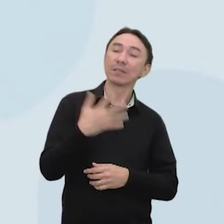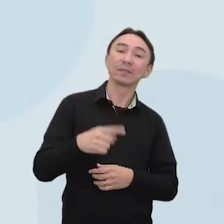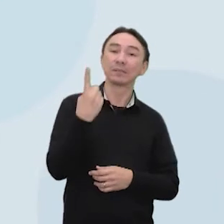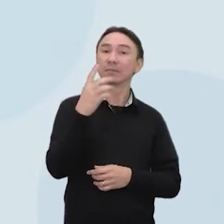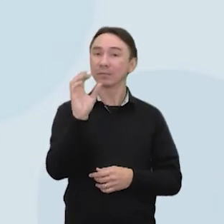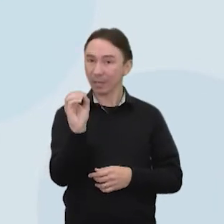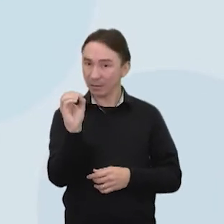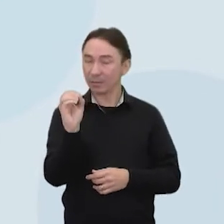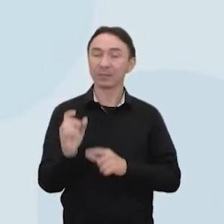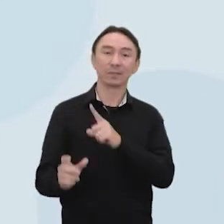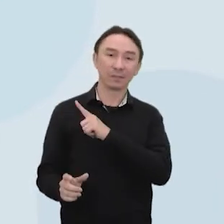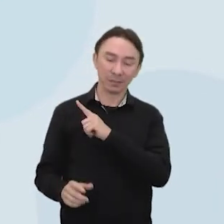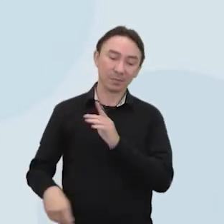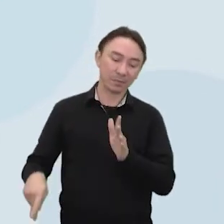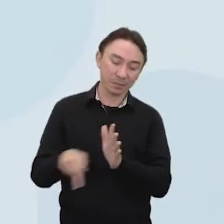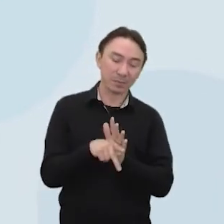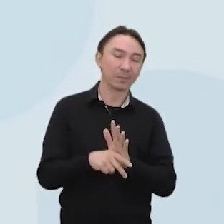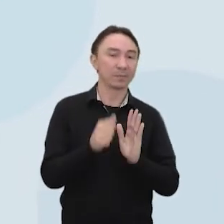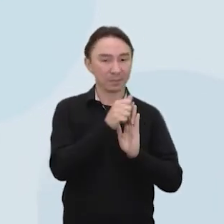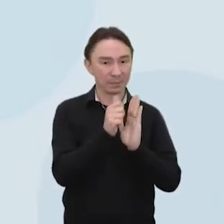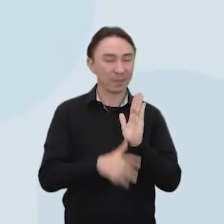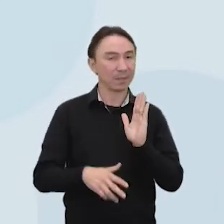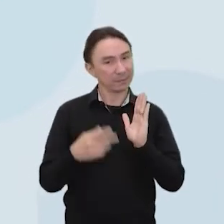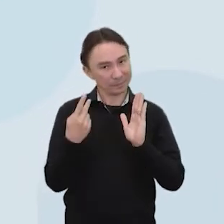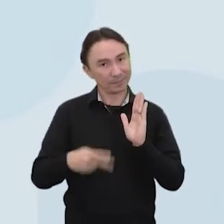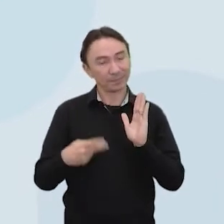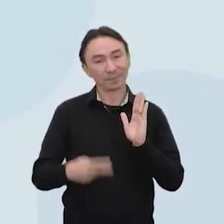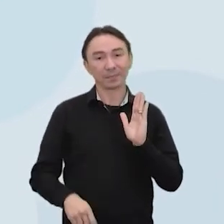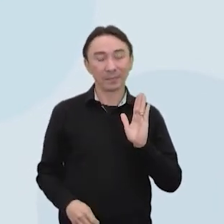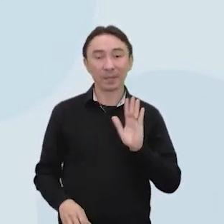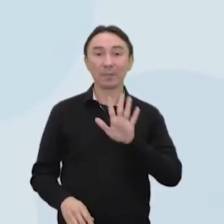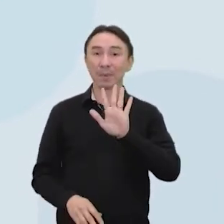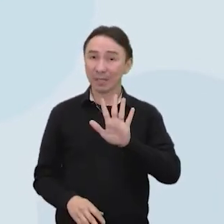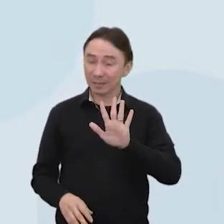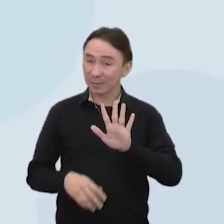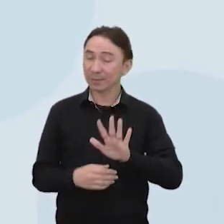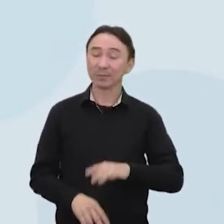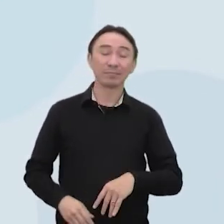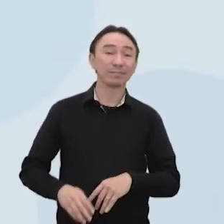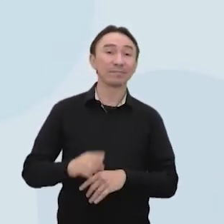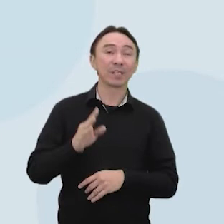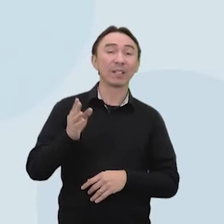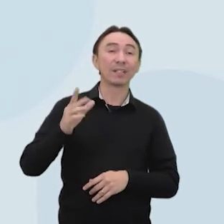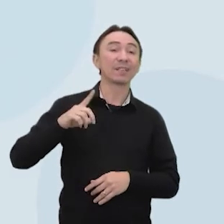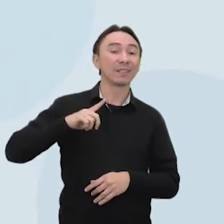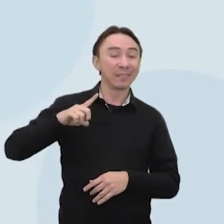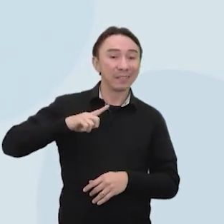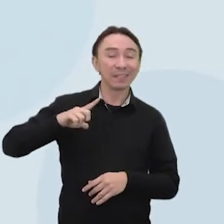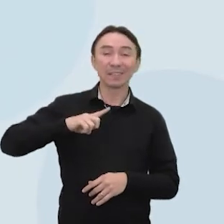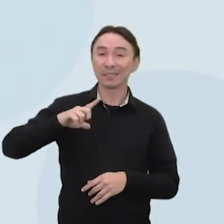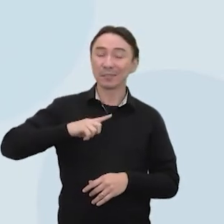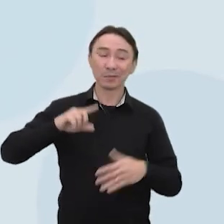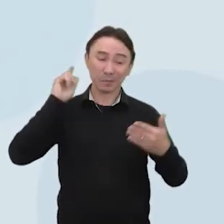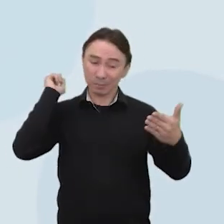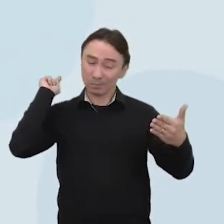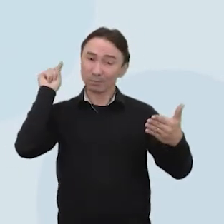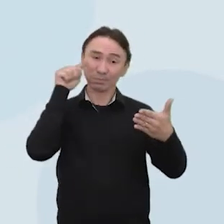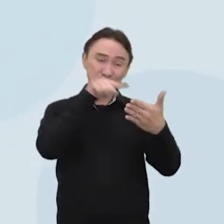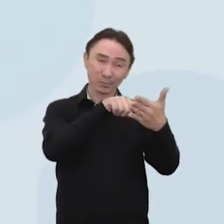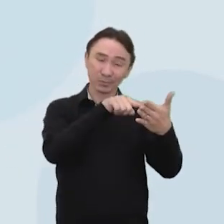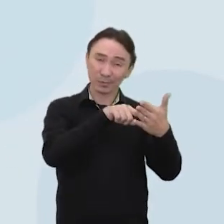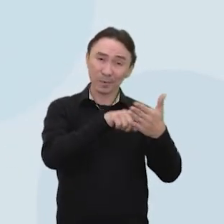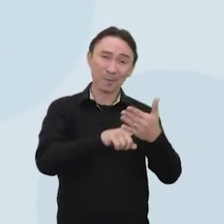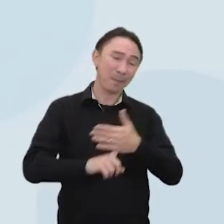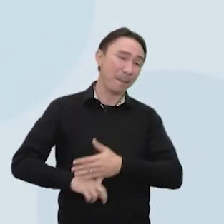atividade. Mas o objetivo específico da atividade toda, né, ao término dessa atividade, o que a gente